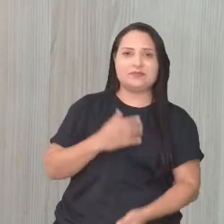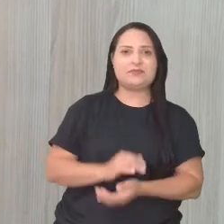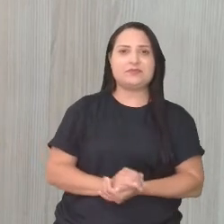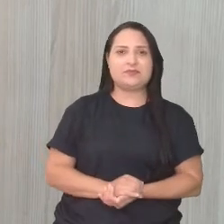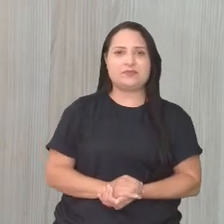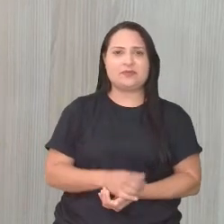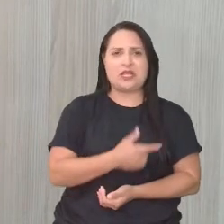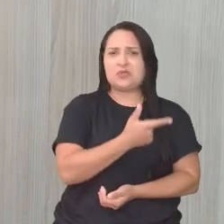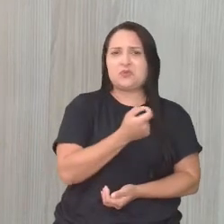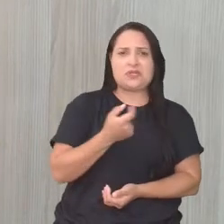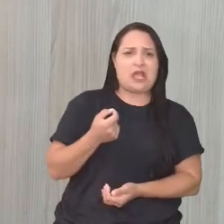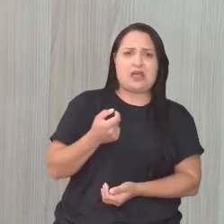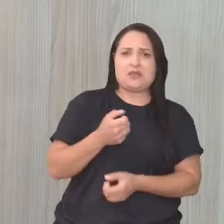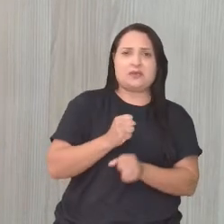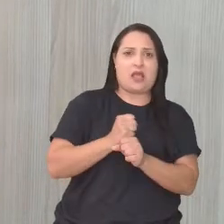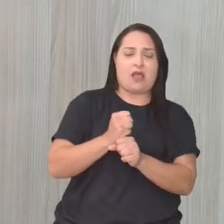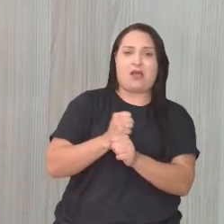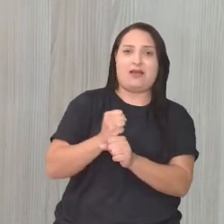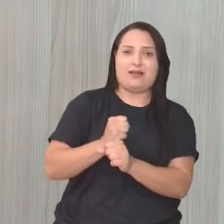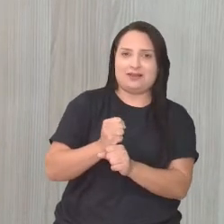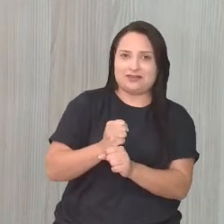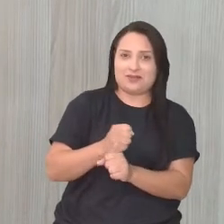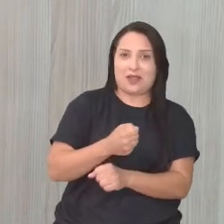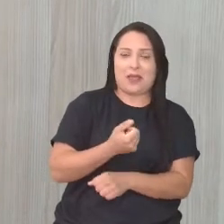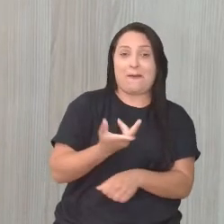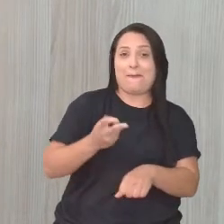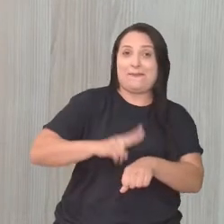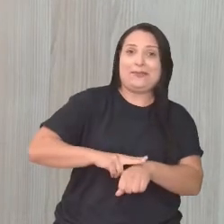200 anos. Mas, enfim. Vamos embora. Bicentenário.